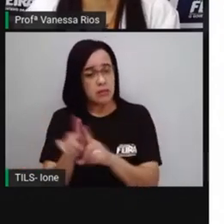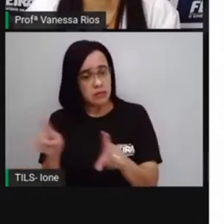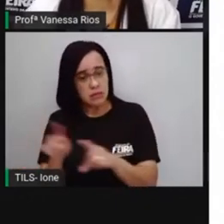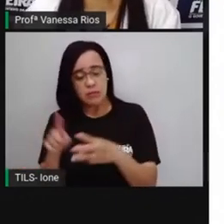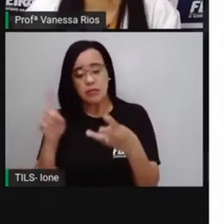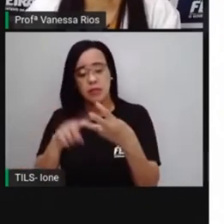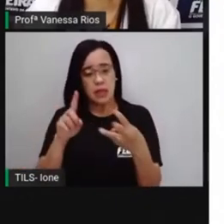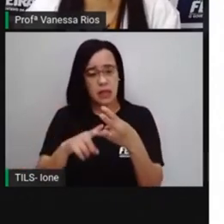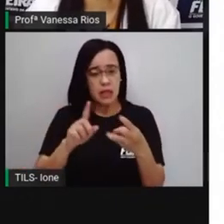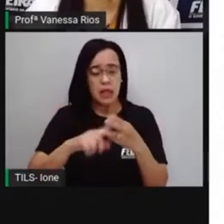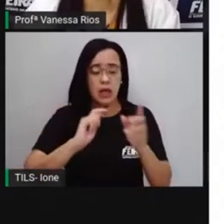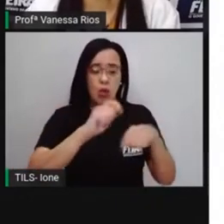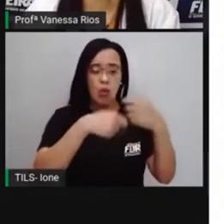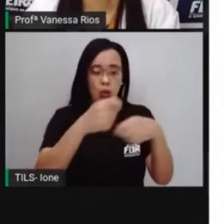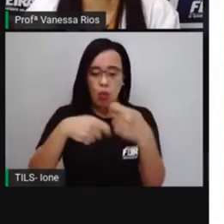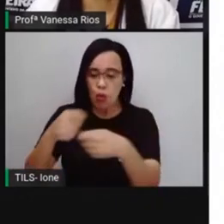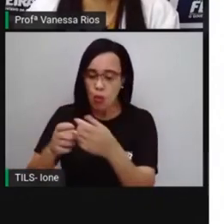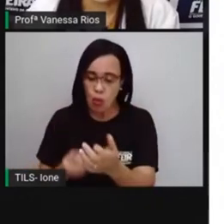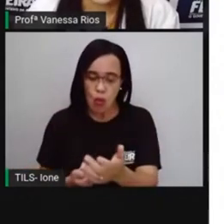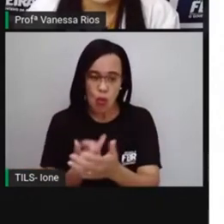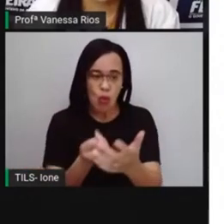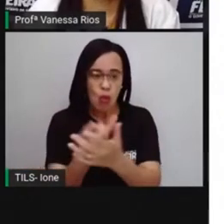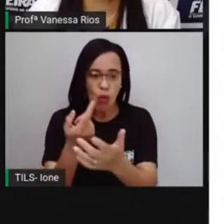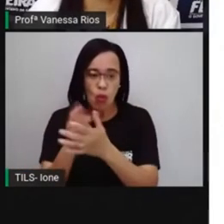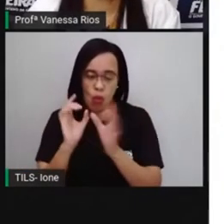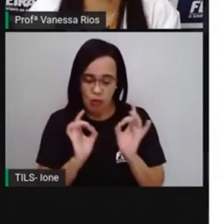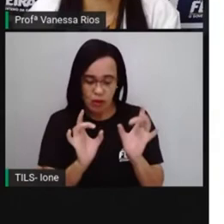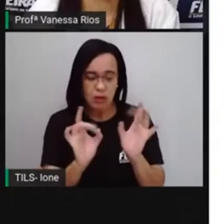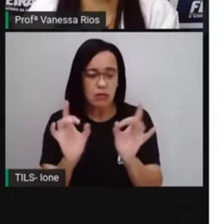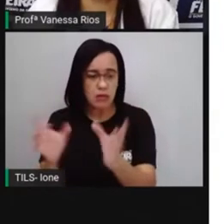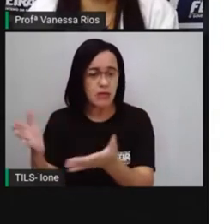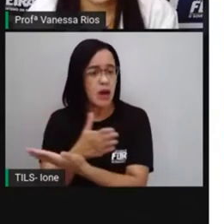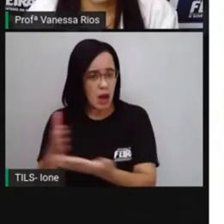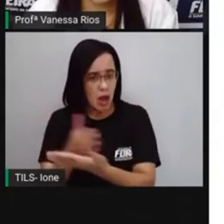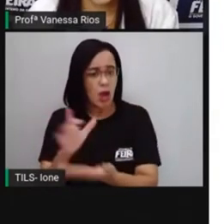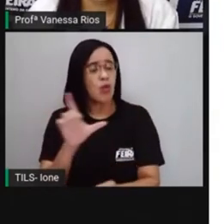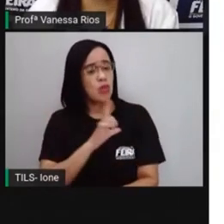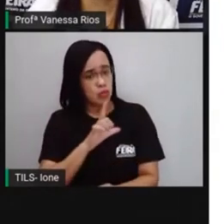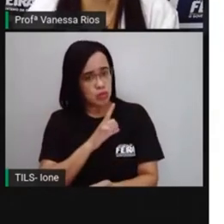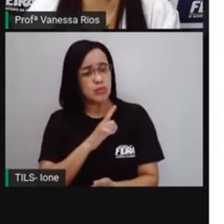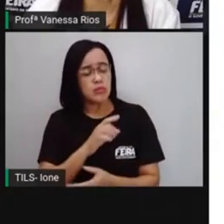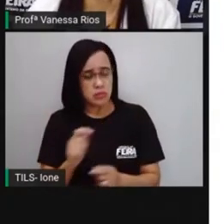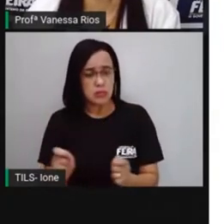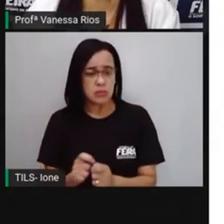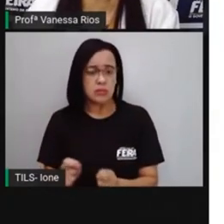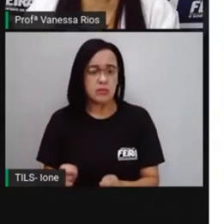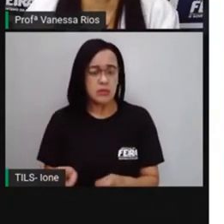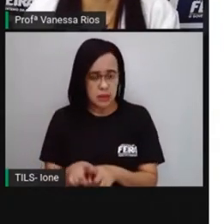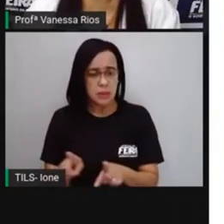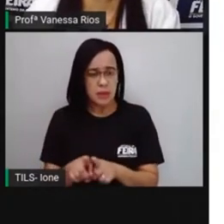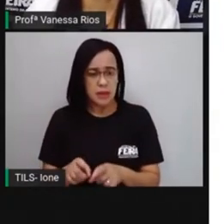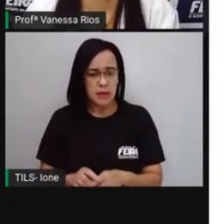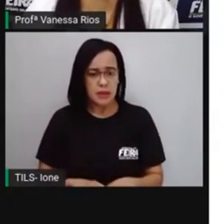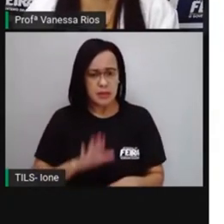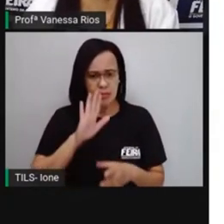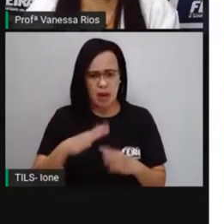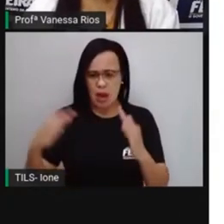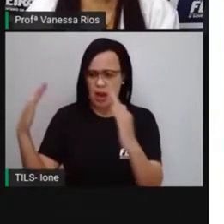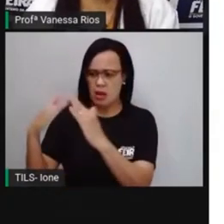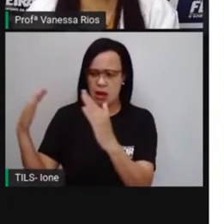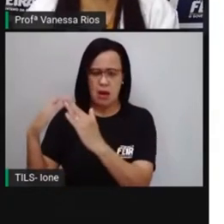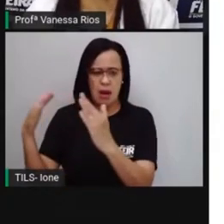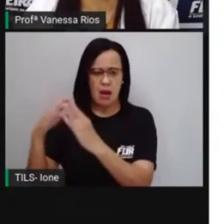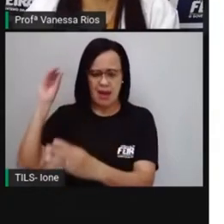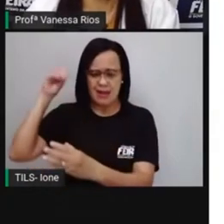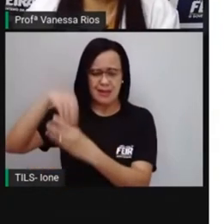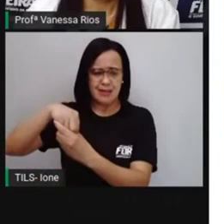e ficavam morando aí na senzala, que eram as casas onde abrigavam aí todos os escravizados,